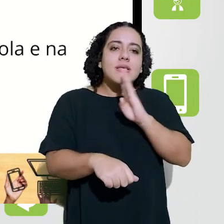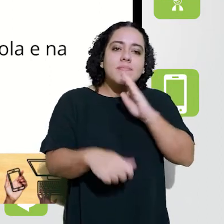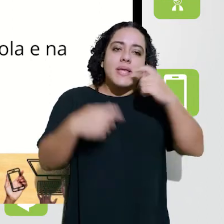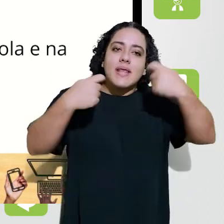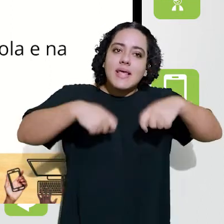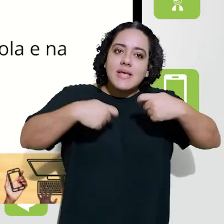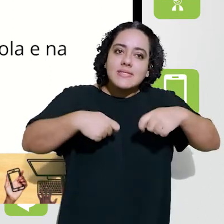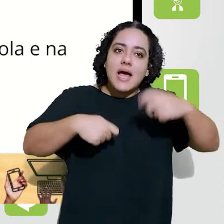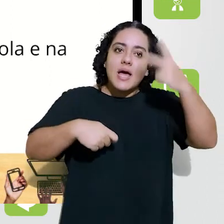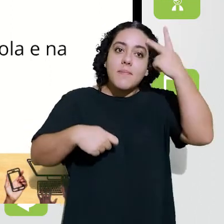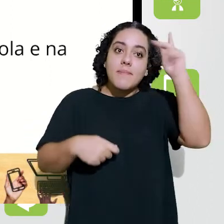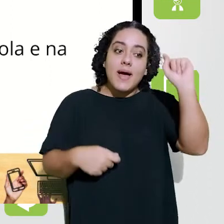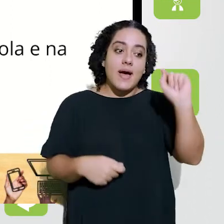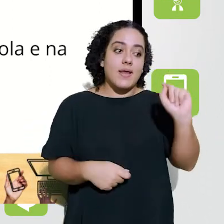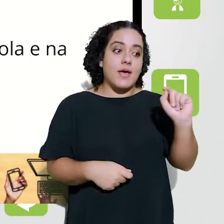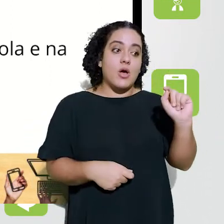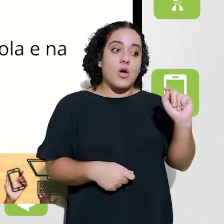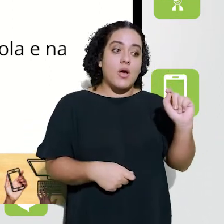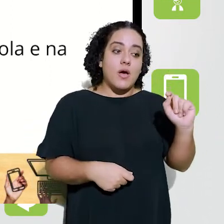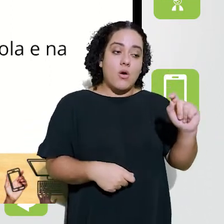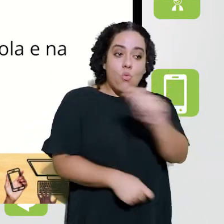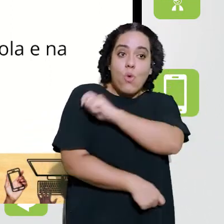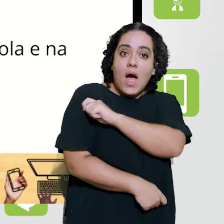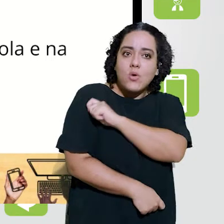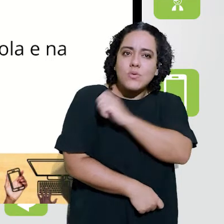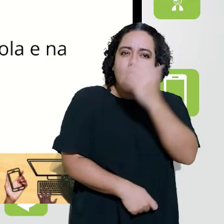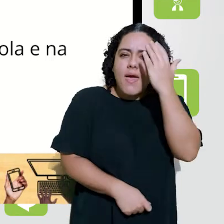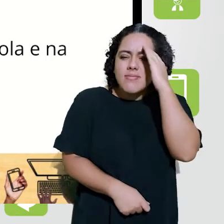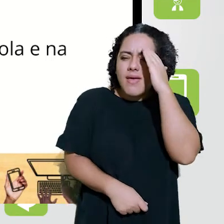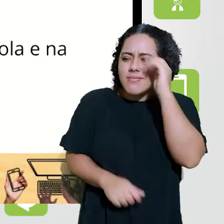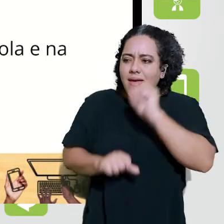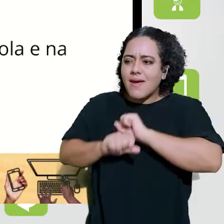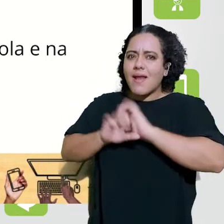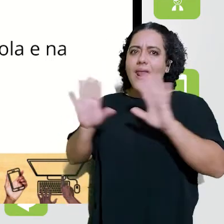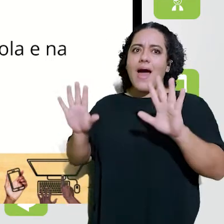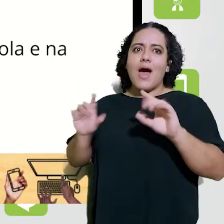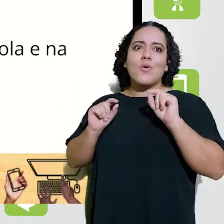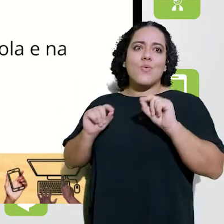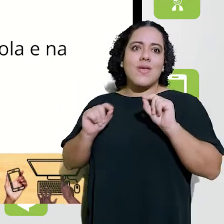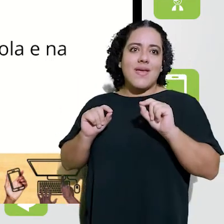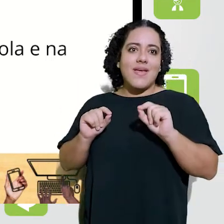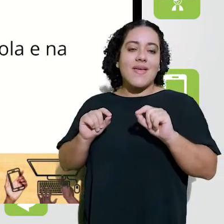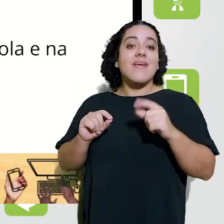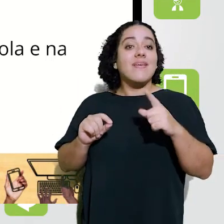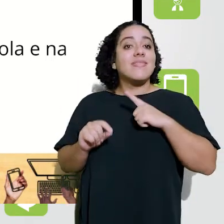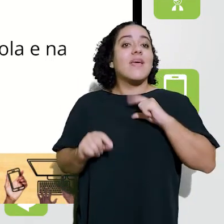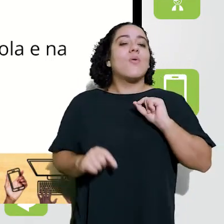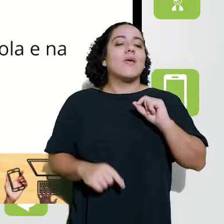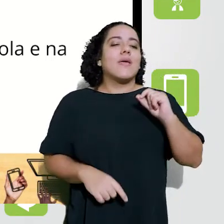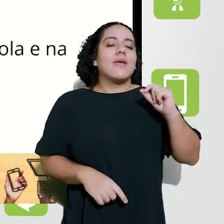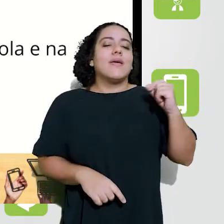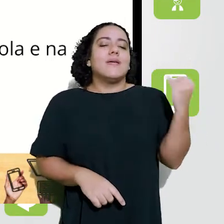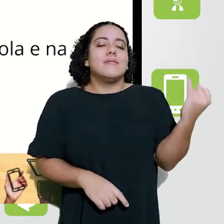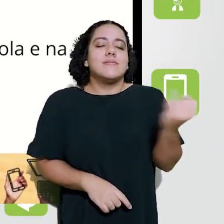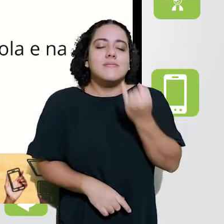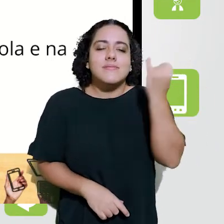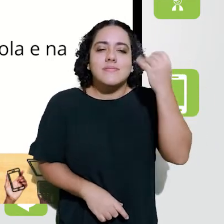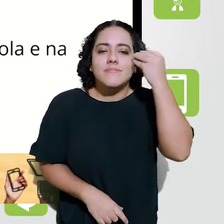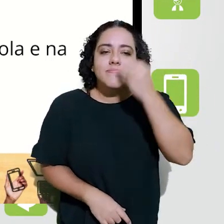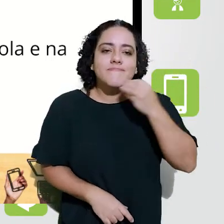os conhecimentos necessários para que o sujeito entenda a sua importância e